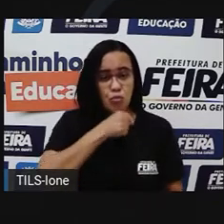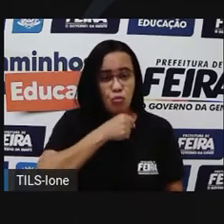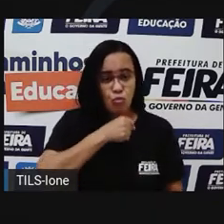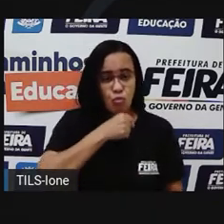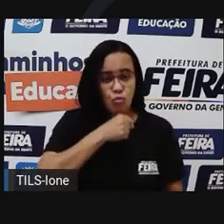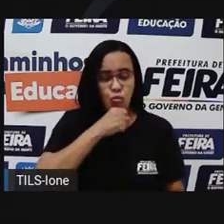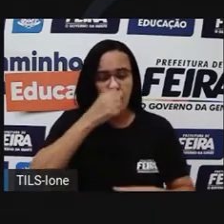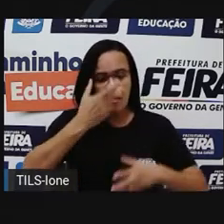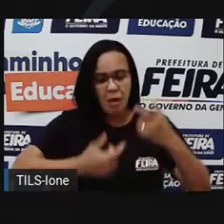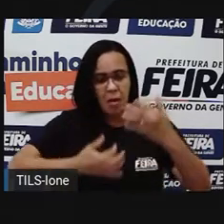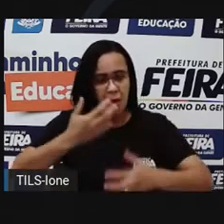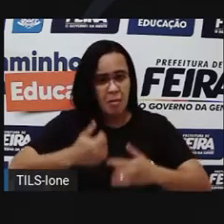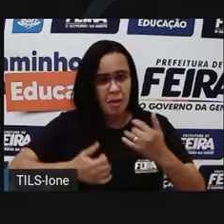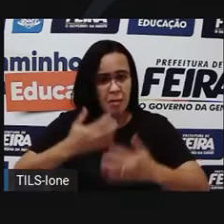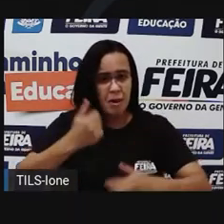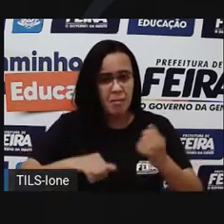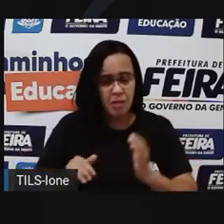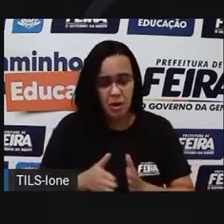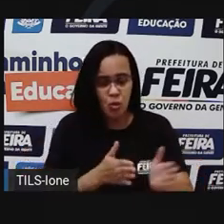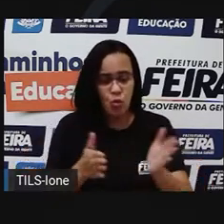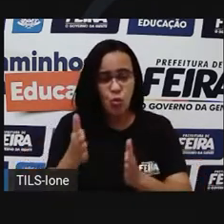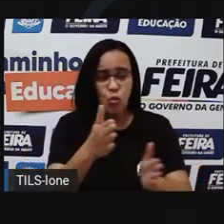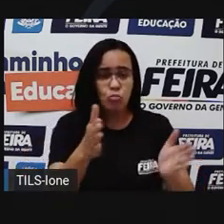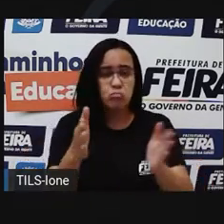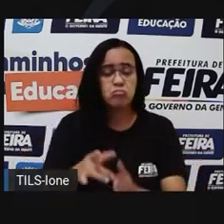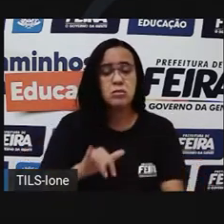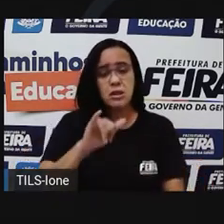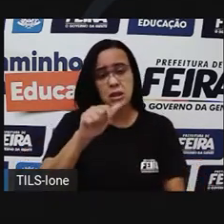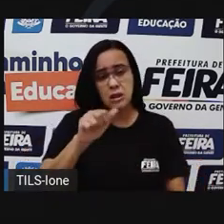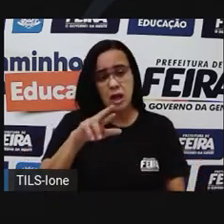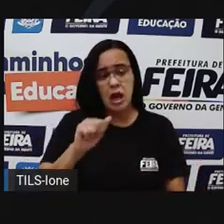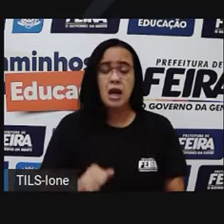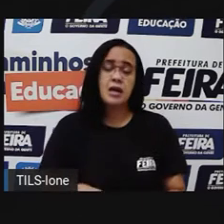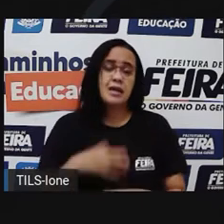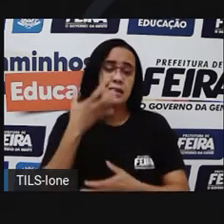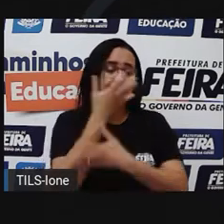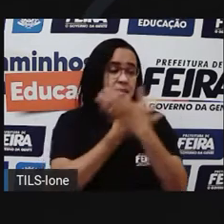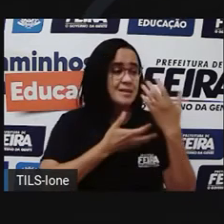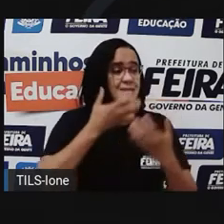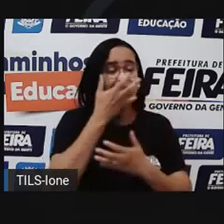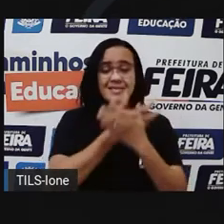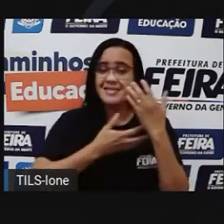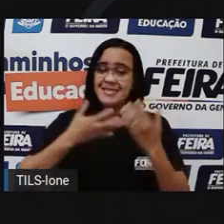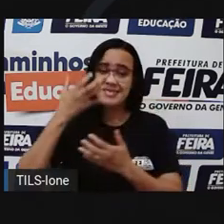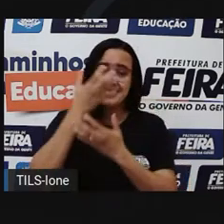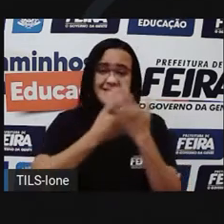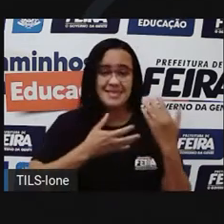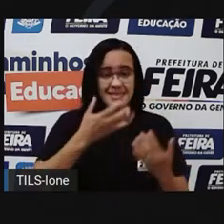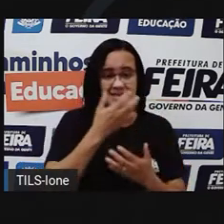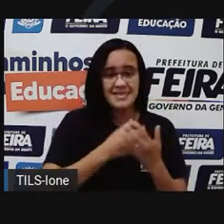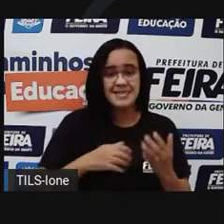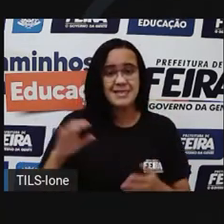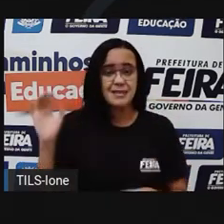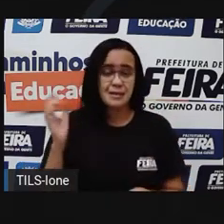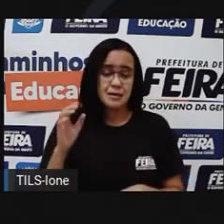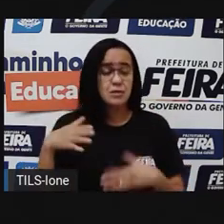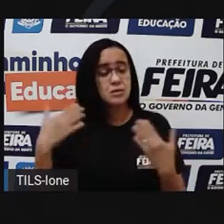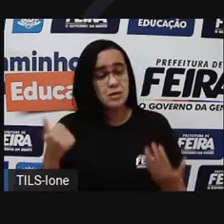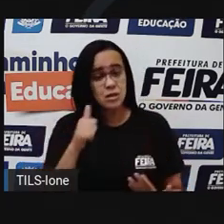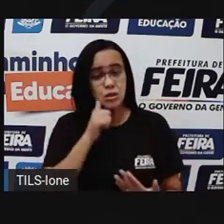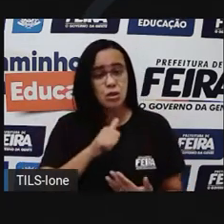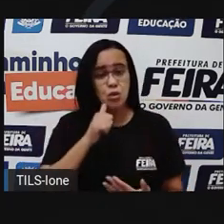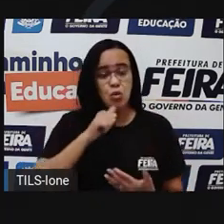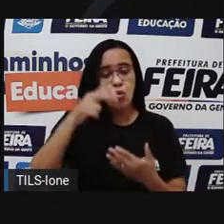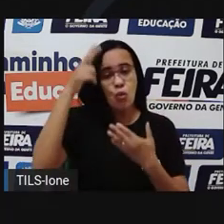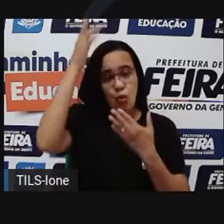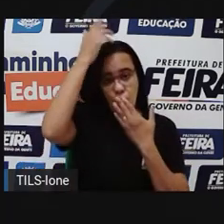que saiu cantando pela trilha que a levaria até o local da colheita. A índiazinha seguiu observando o